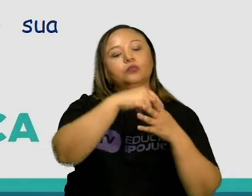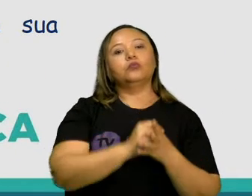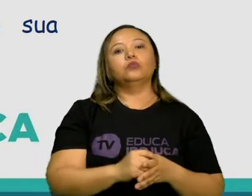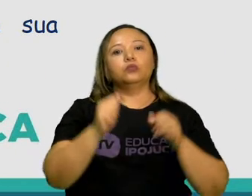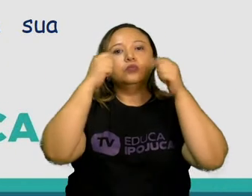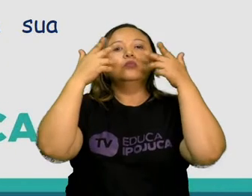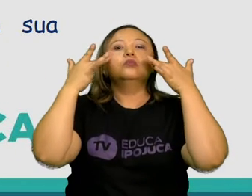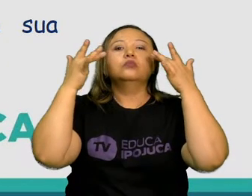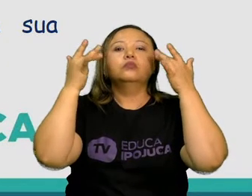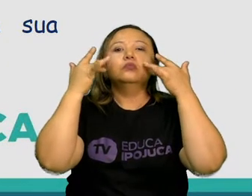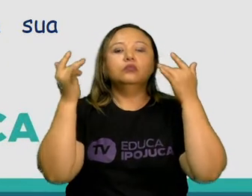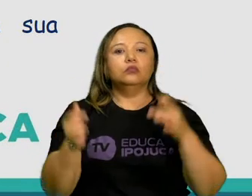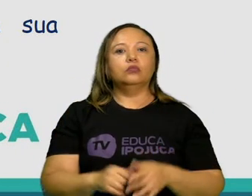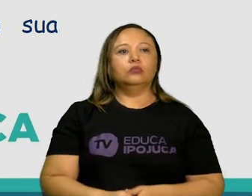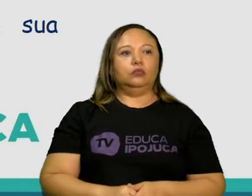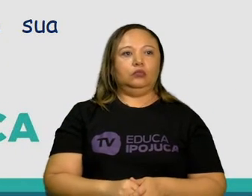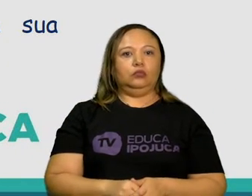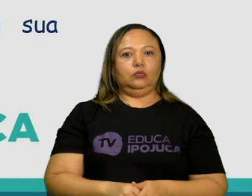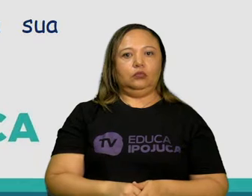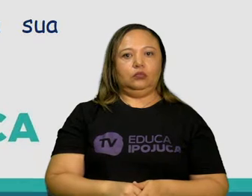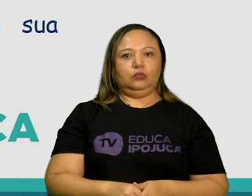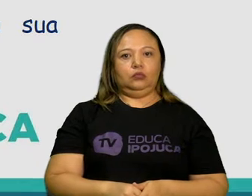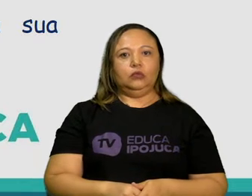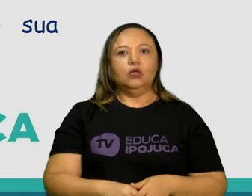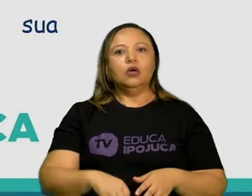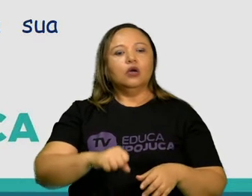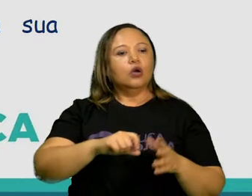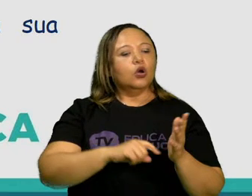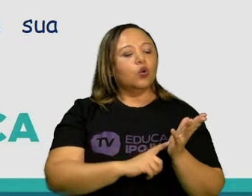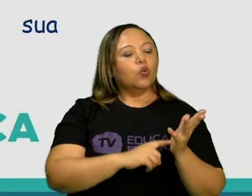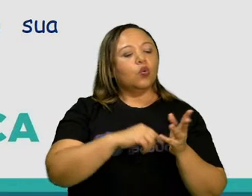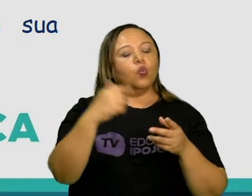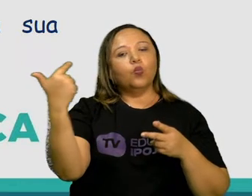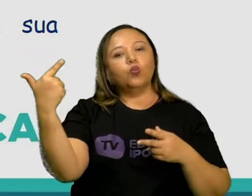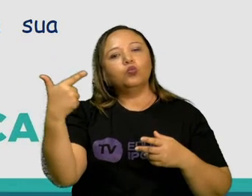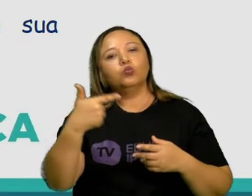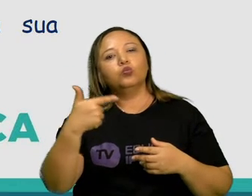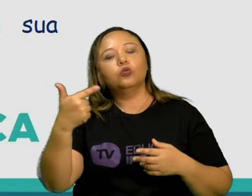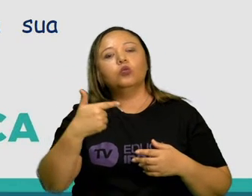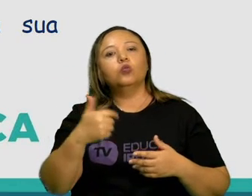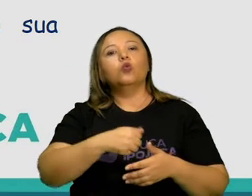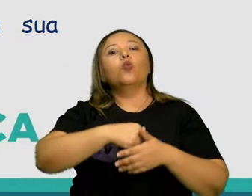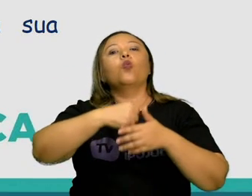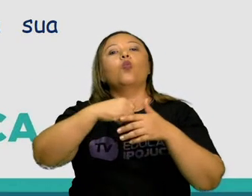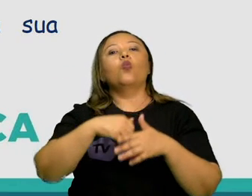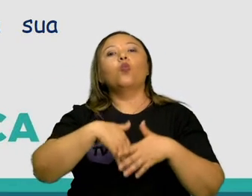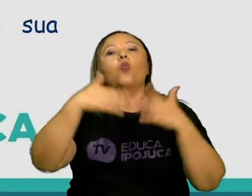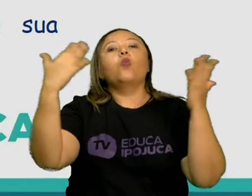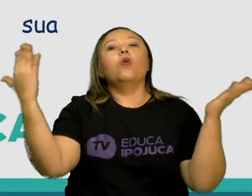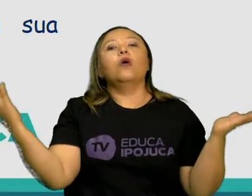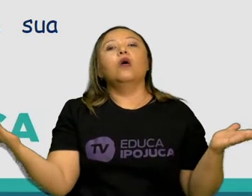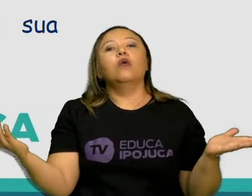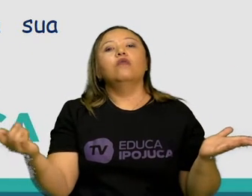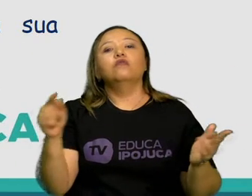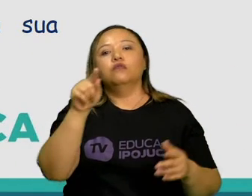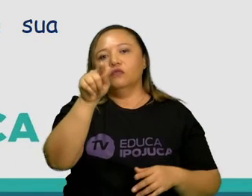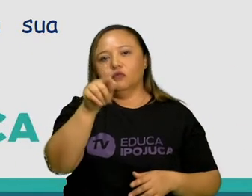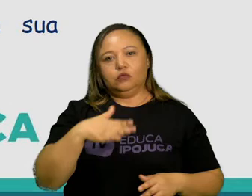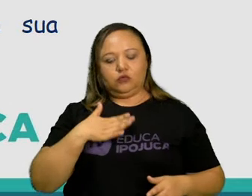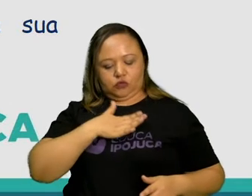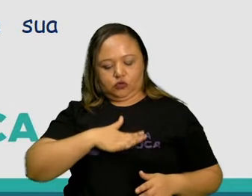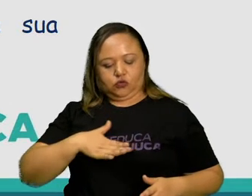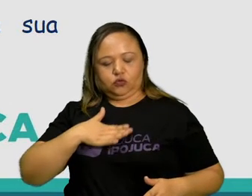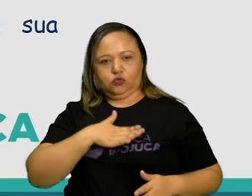Qual delas você gostou mais, ou você gosta mais? Você conhece algum